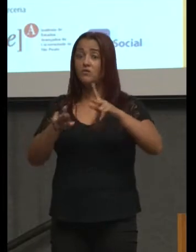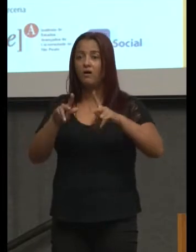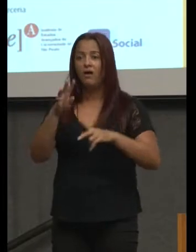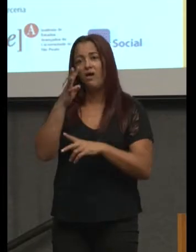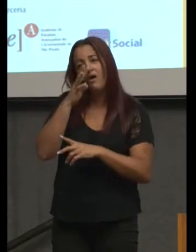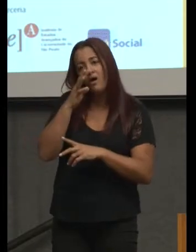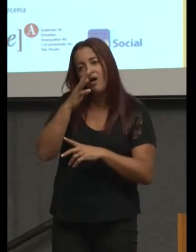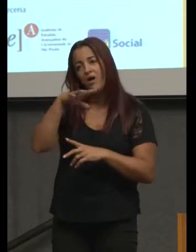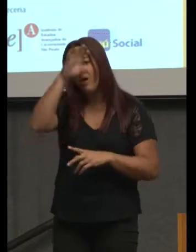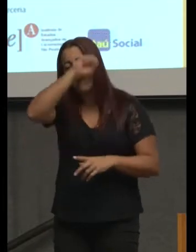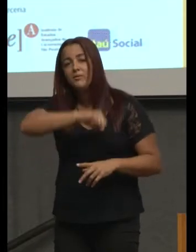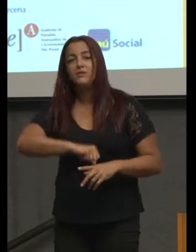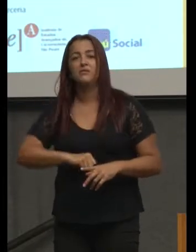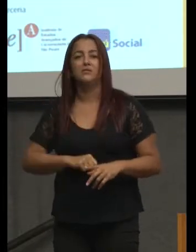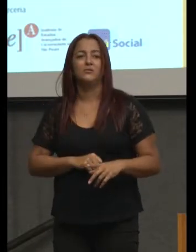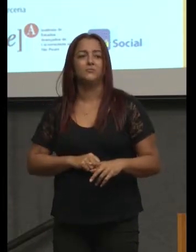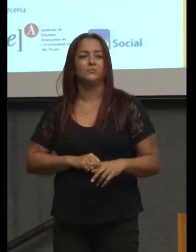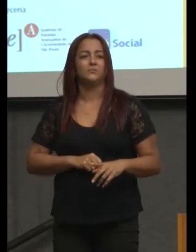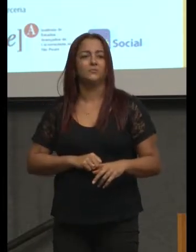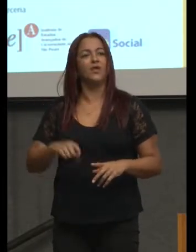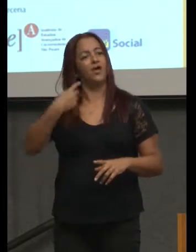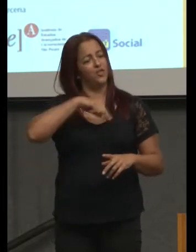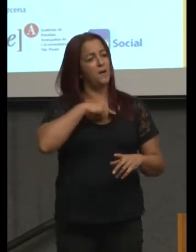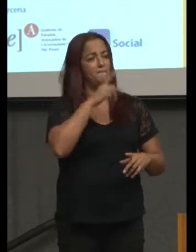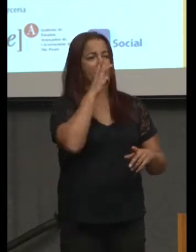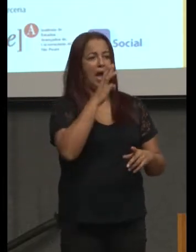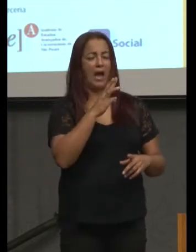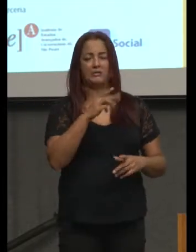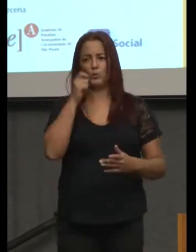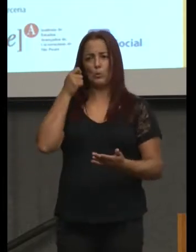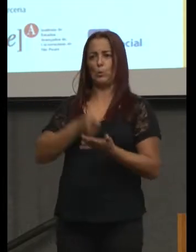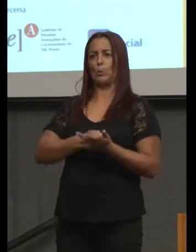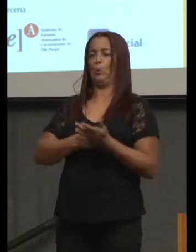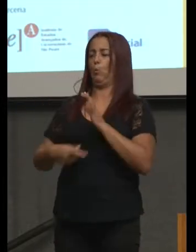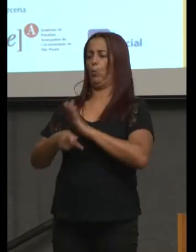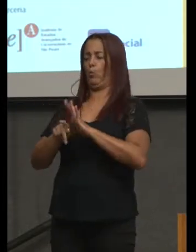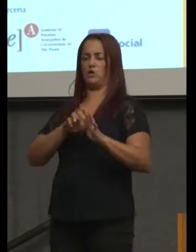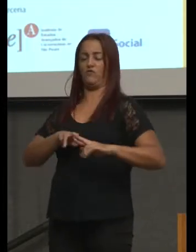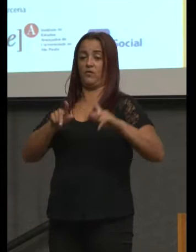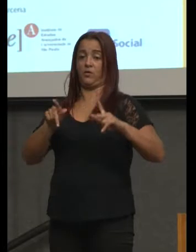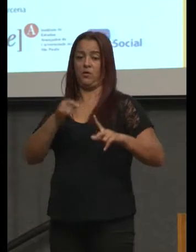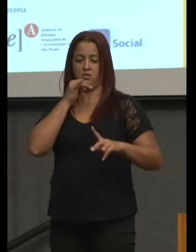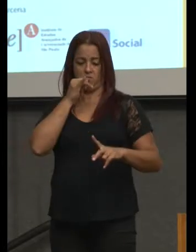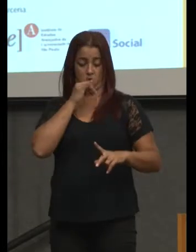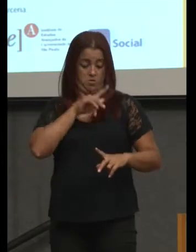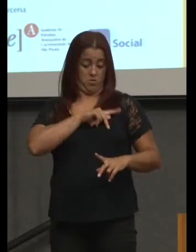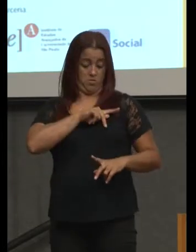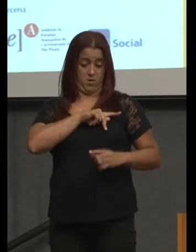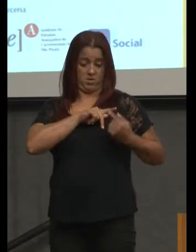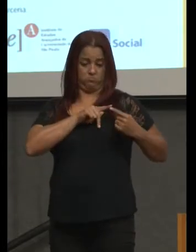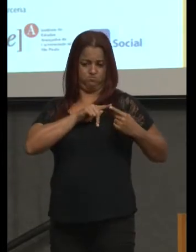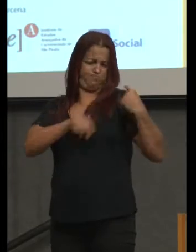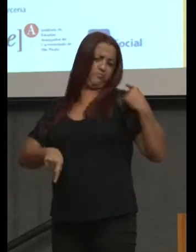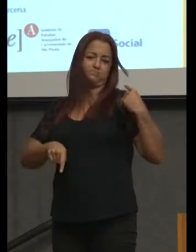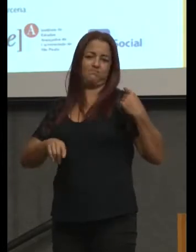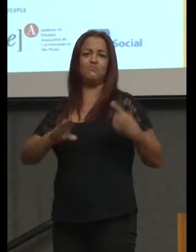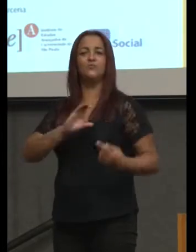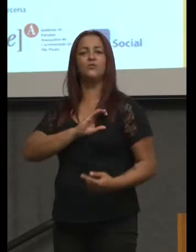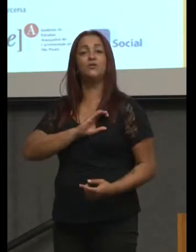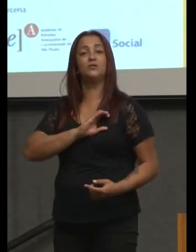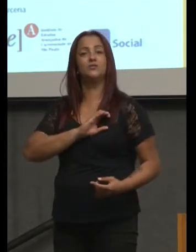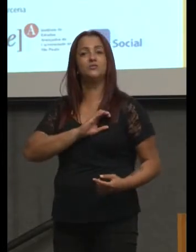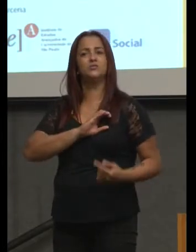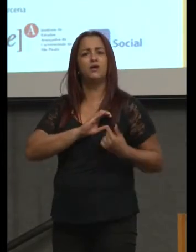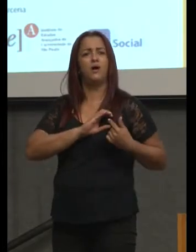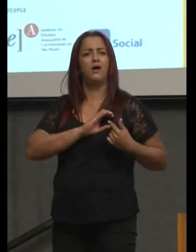estamos acostumados a detestar a diferença. Se você é palmeirense, detesto o corintiano e vice-versa. Mas que graça teria ser corintiano